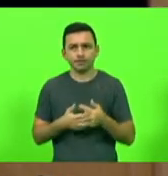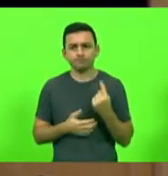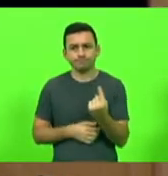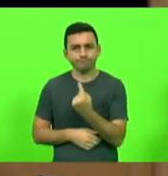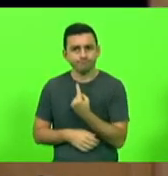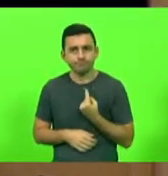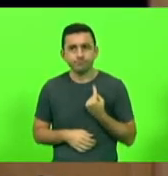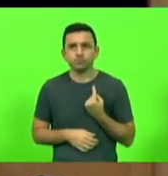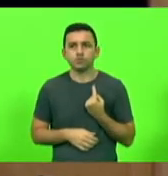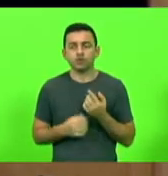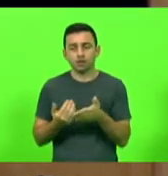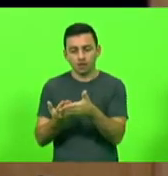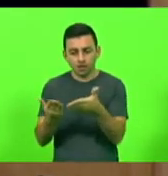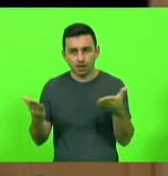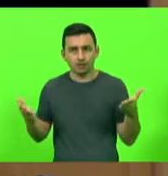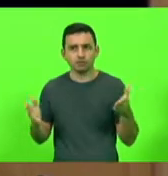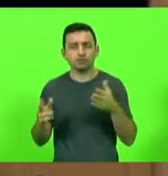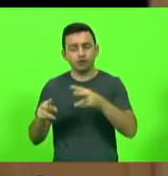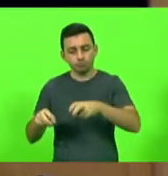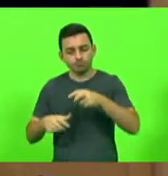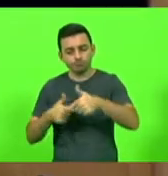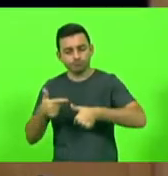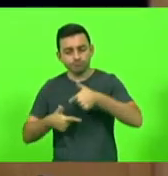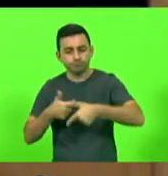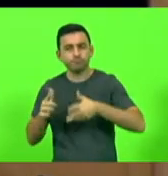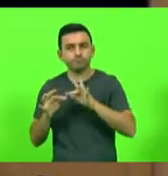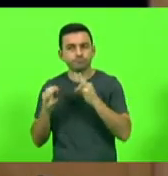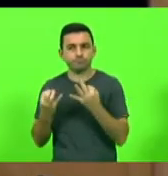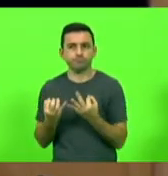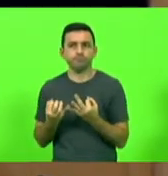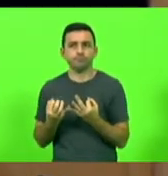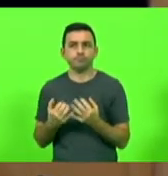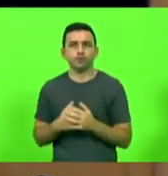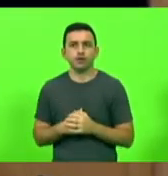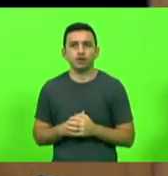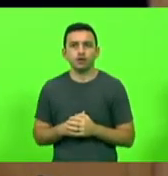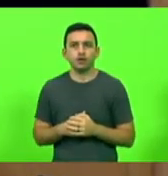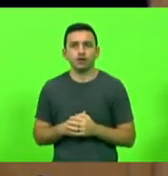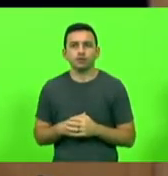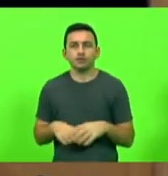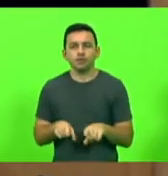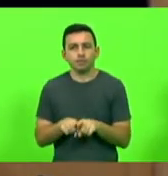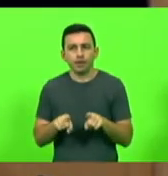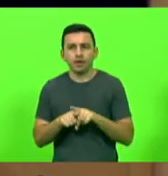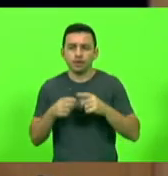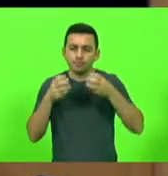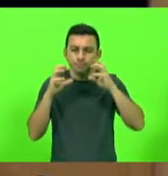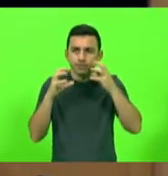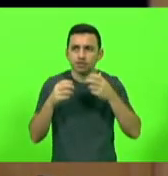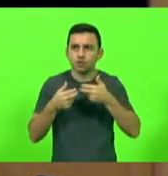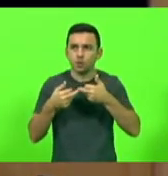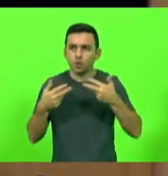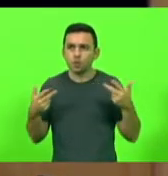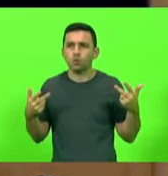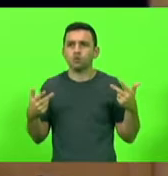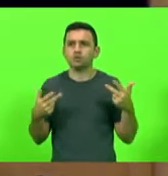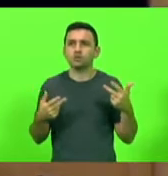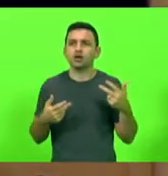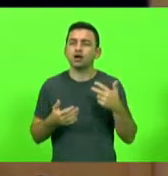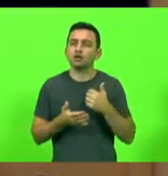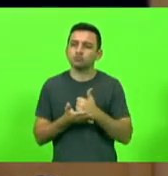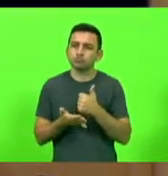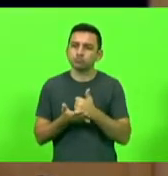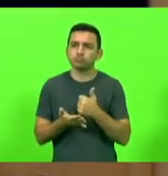para os agricultores, subvencionar a aquisição de calcário, sementes de milho, enfim, o chamado